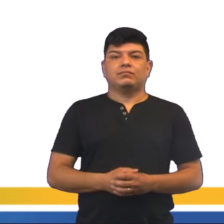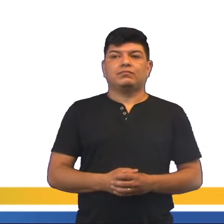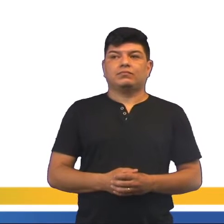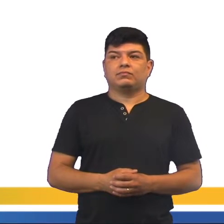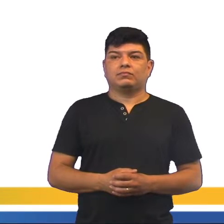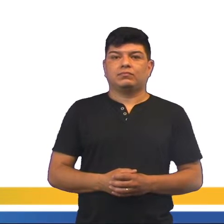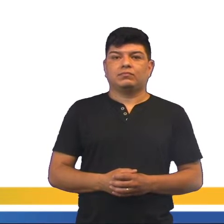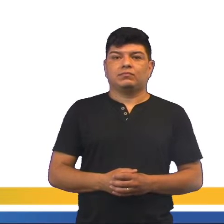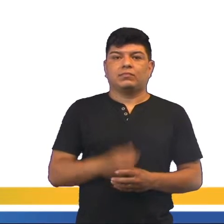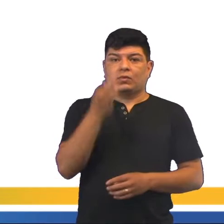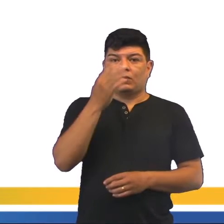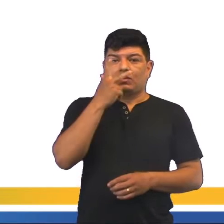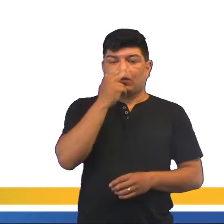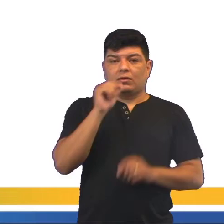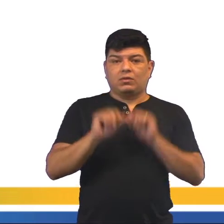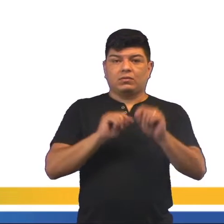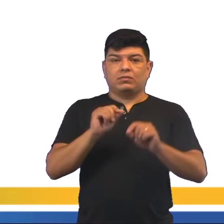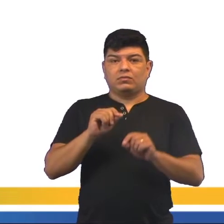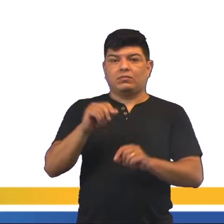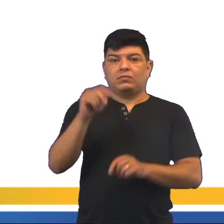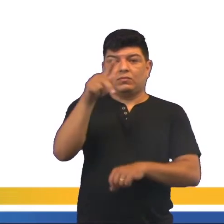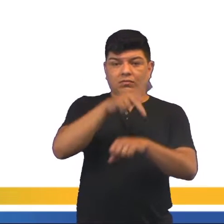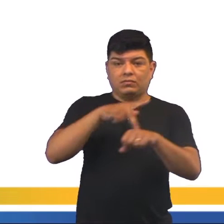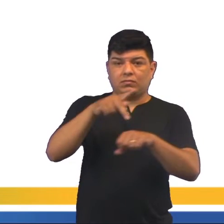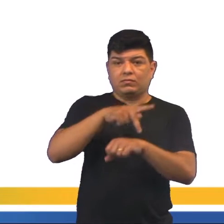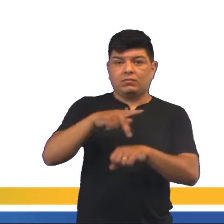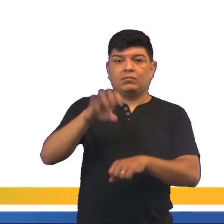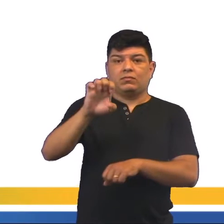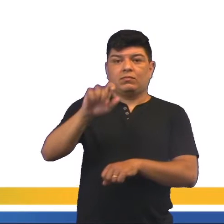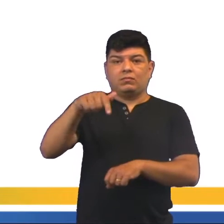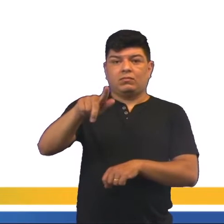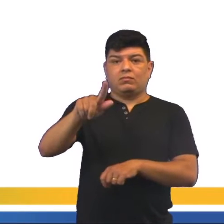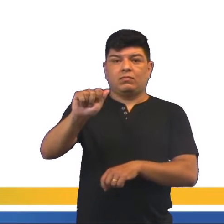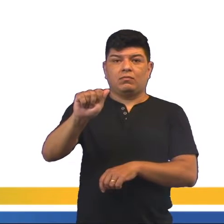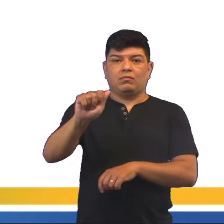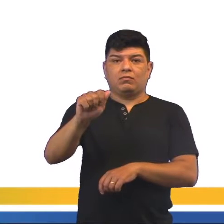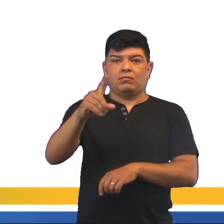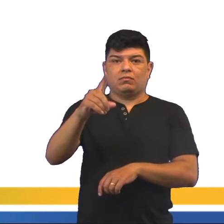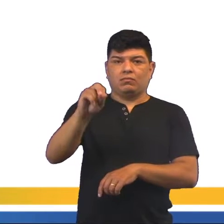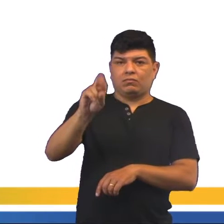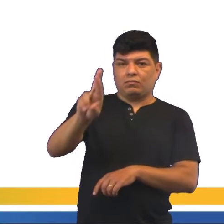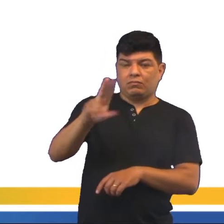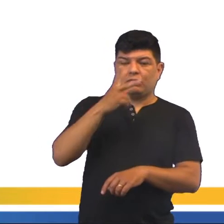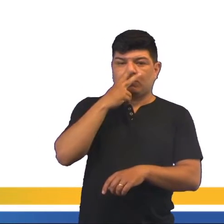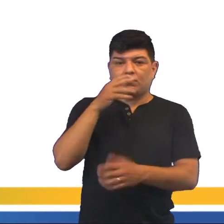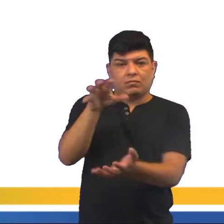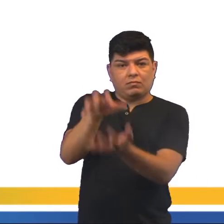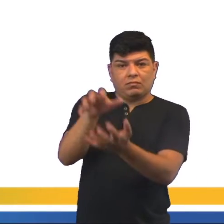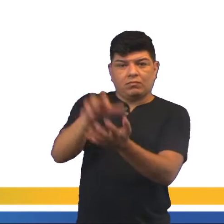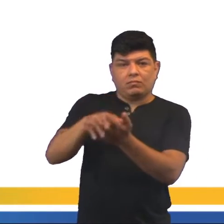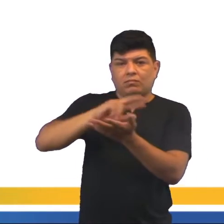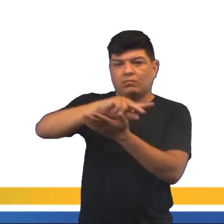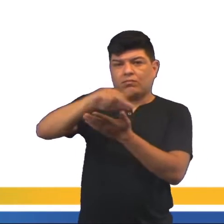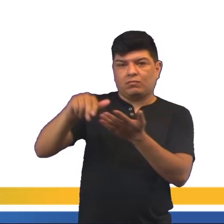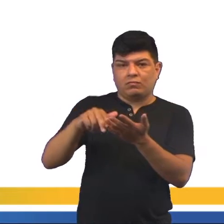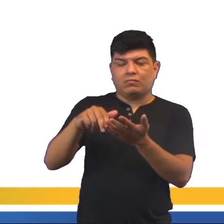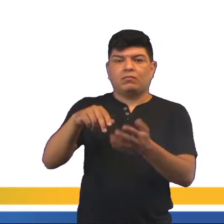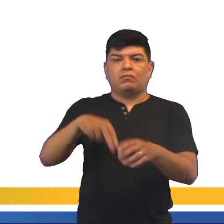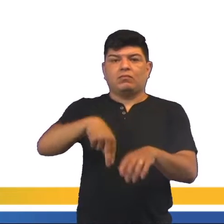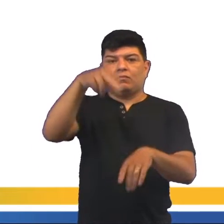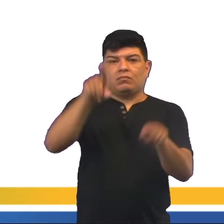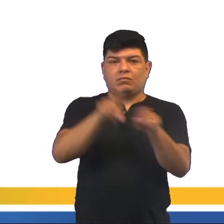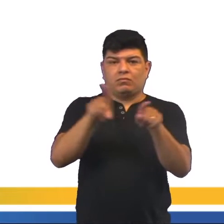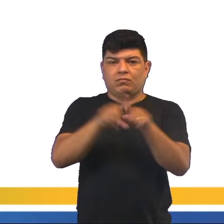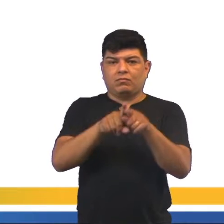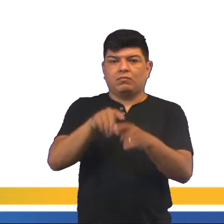A confederação do Equador, né? A gente tem aí, por isso, algumas províncias do Nordeste, como Pernambuco, Piauí, Ceará, Rio Grande do